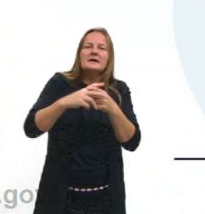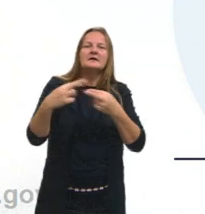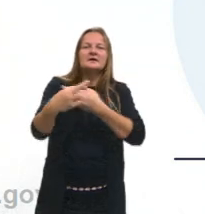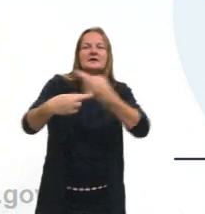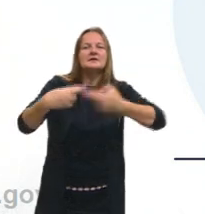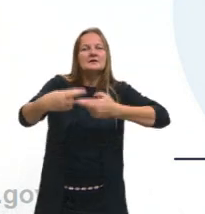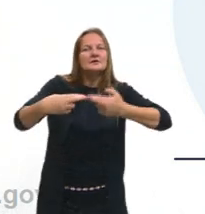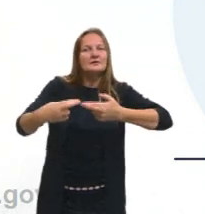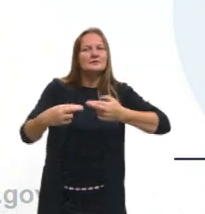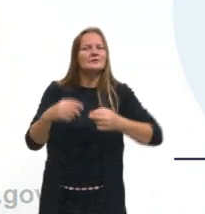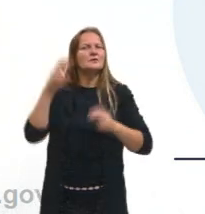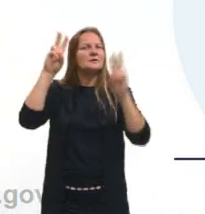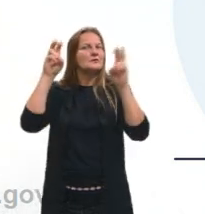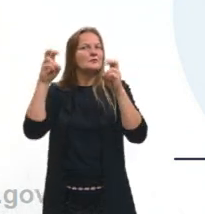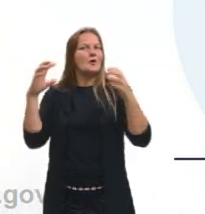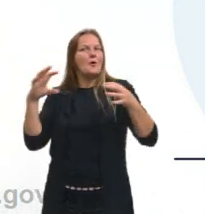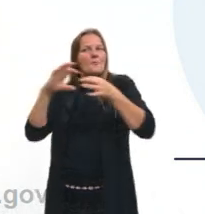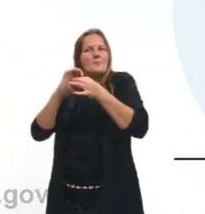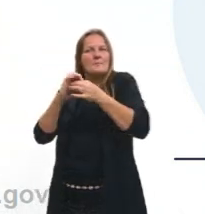movimento no geral.